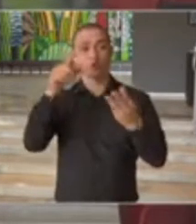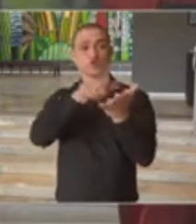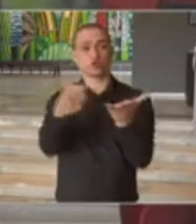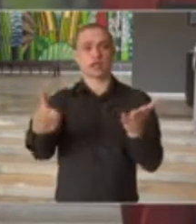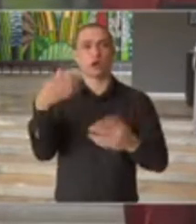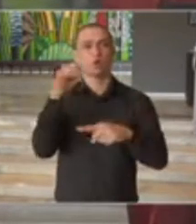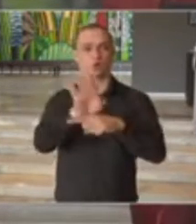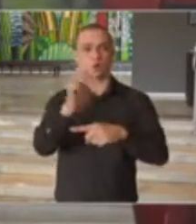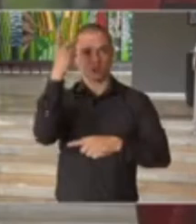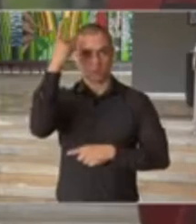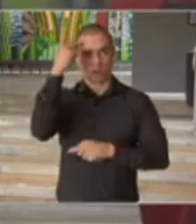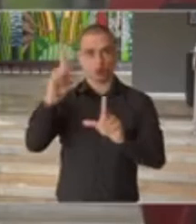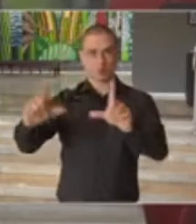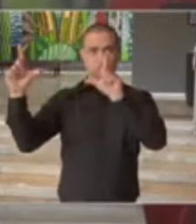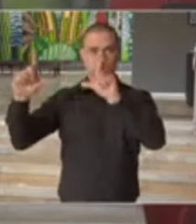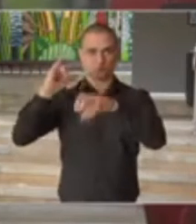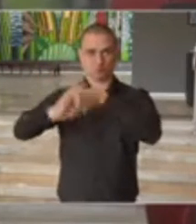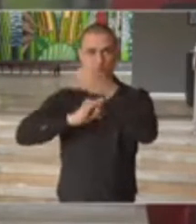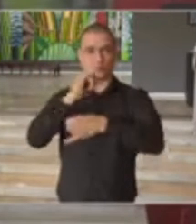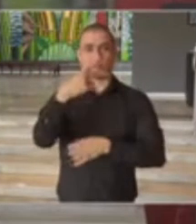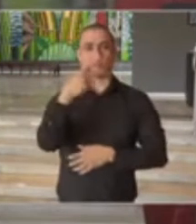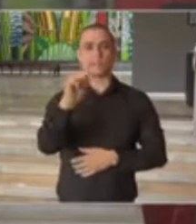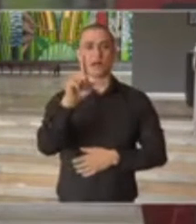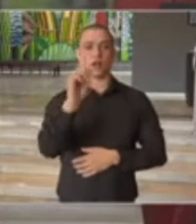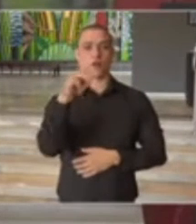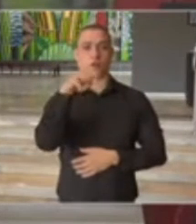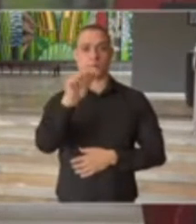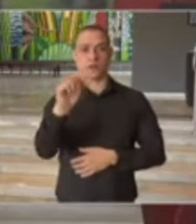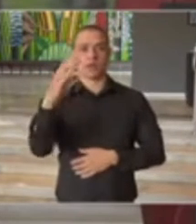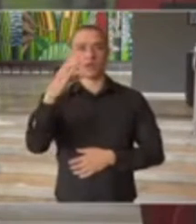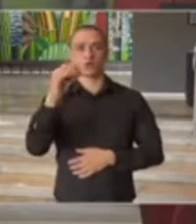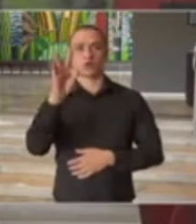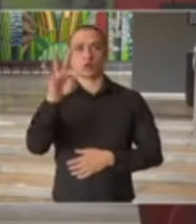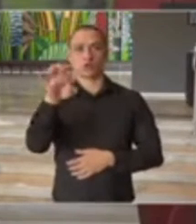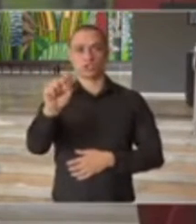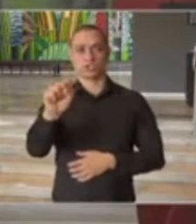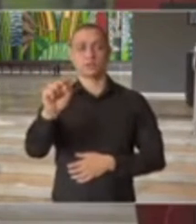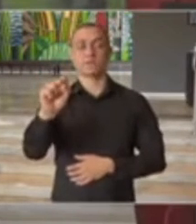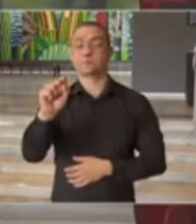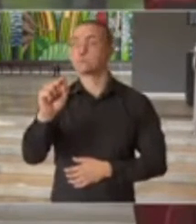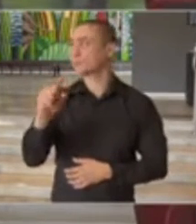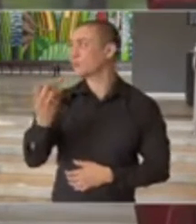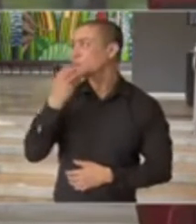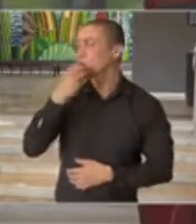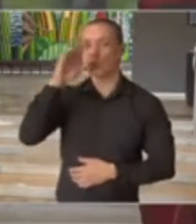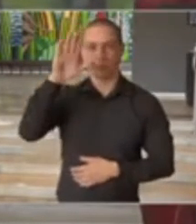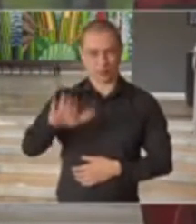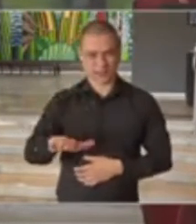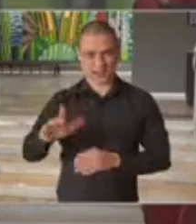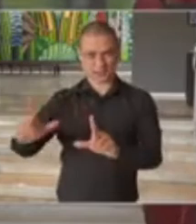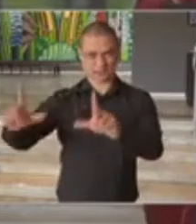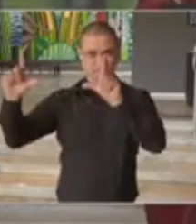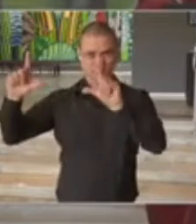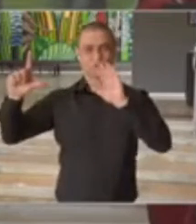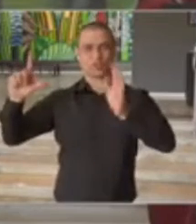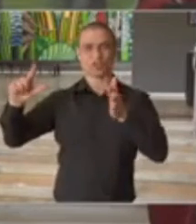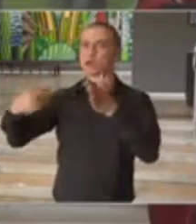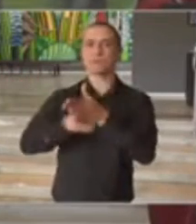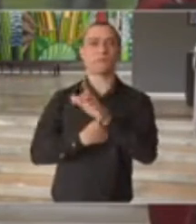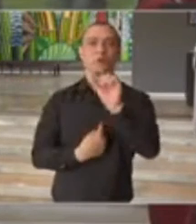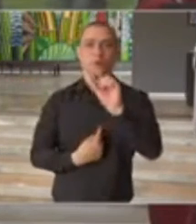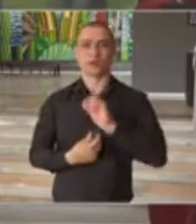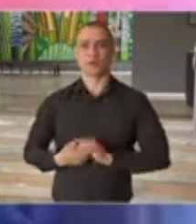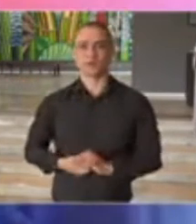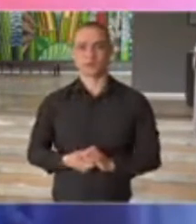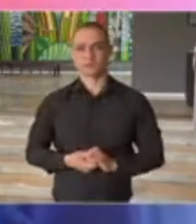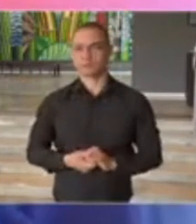Paulo, remotamente, jornalista Paloma Cotes. Paloma, boa tarde. Você já está em tela. Sua pergunta,